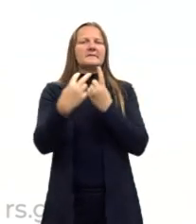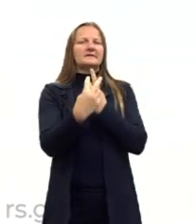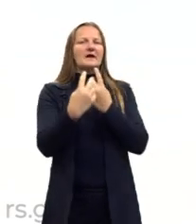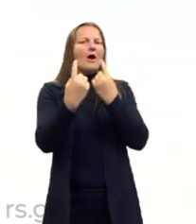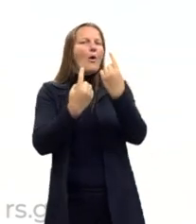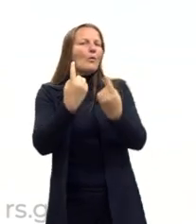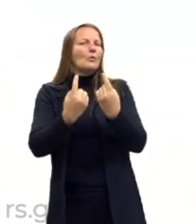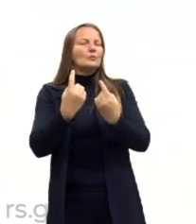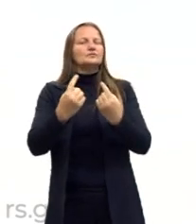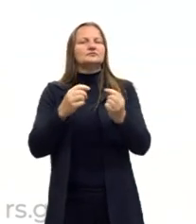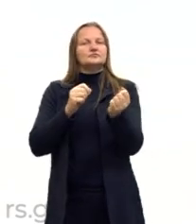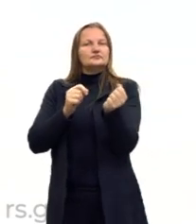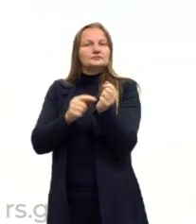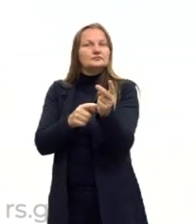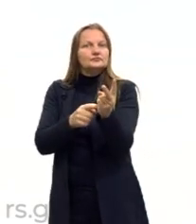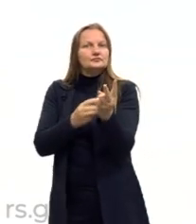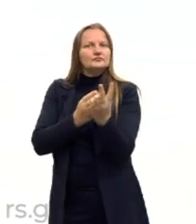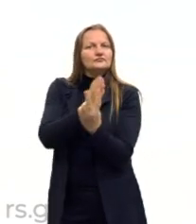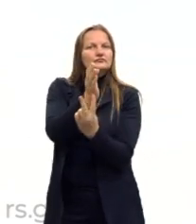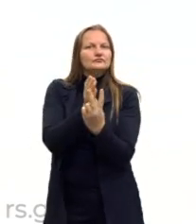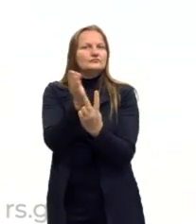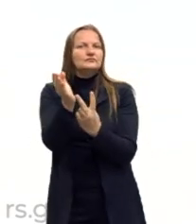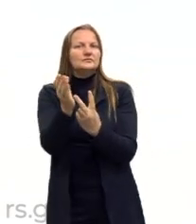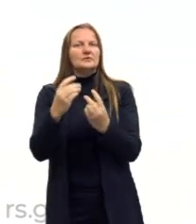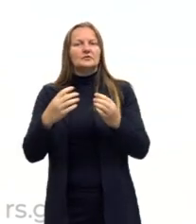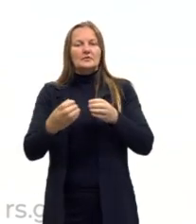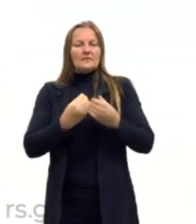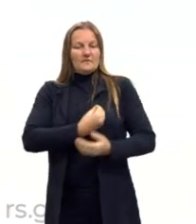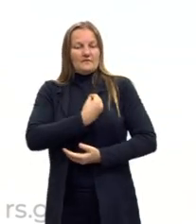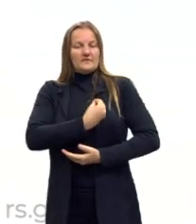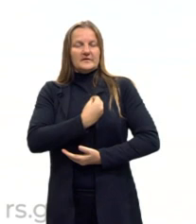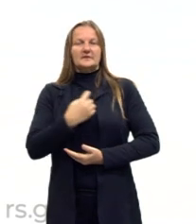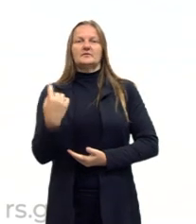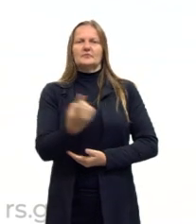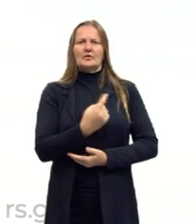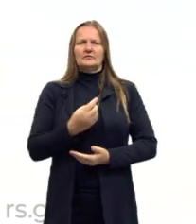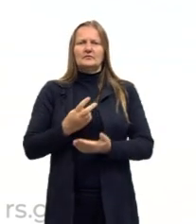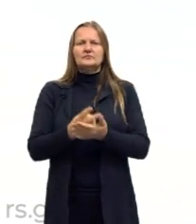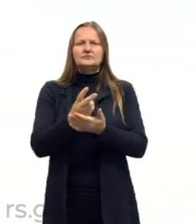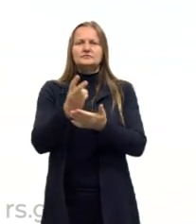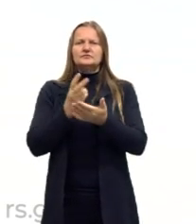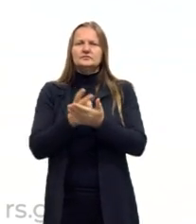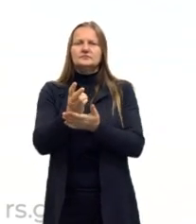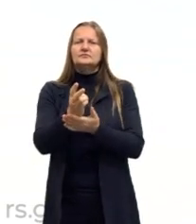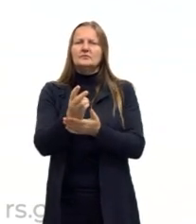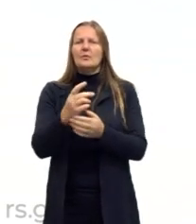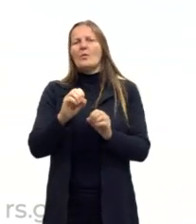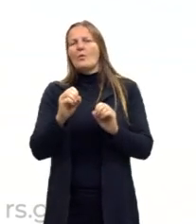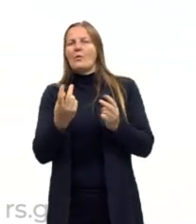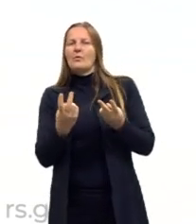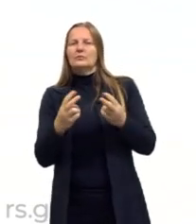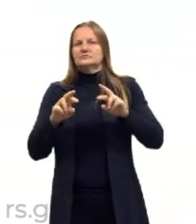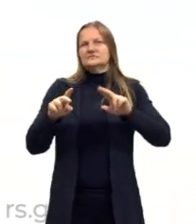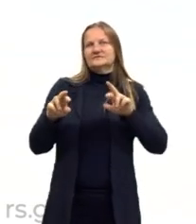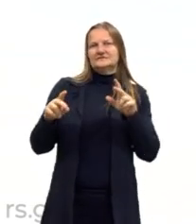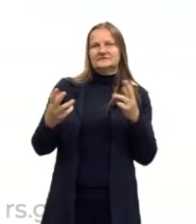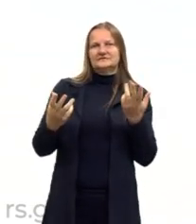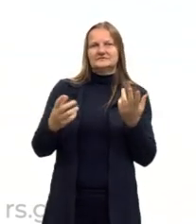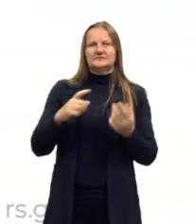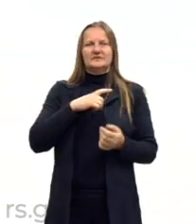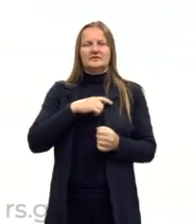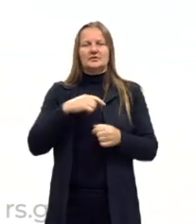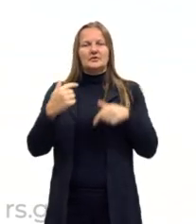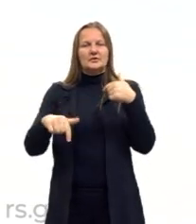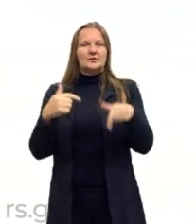essa perspectiva dualista. Tá, mas e aí, na nossa vida? Vamos continuar com essa perspectiva dualista? Nós vamos ter um